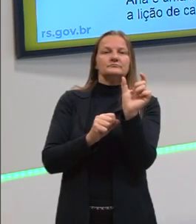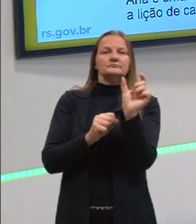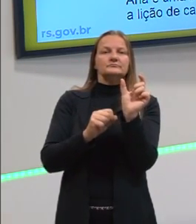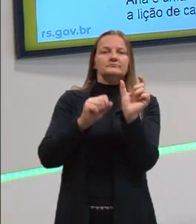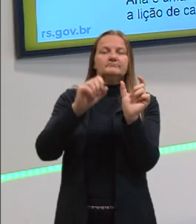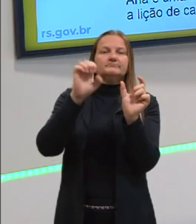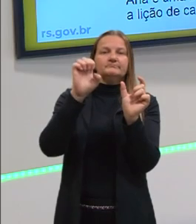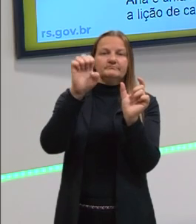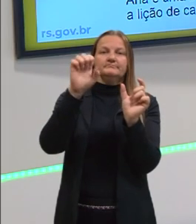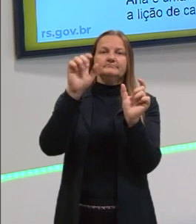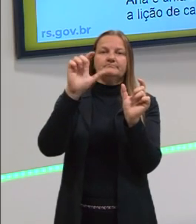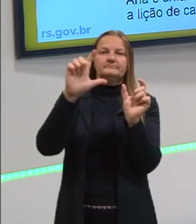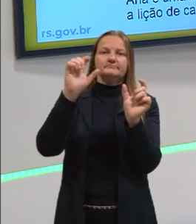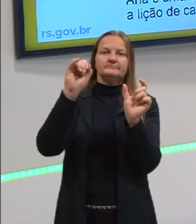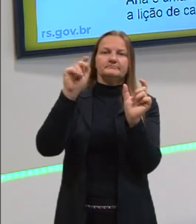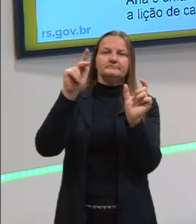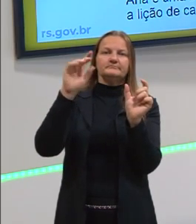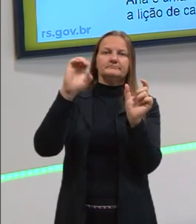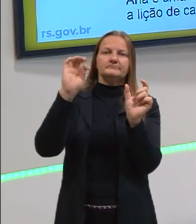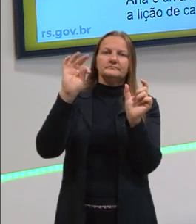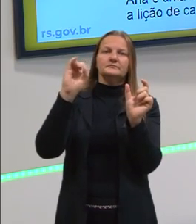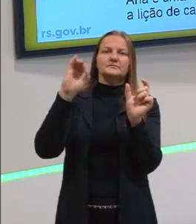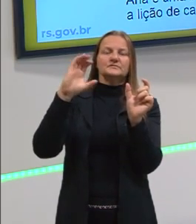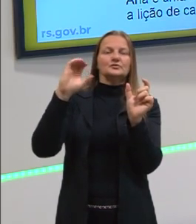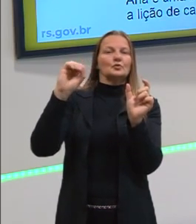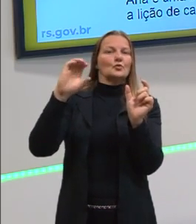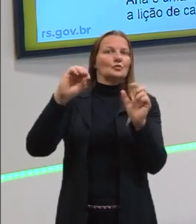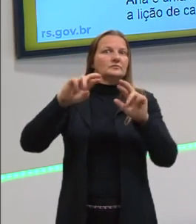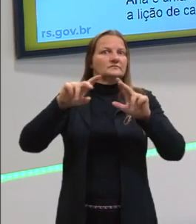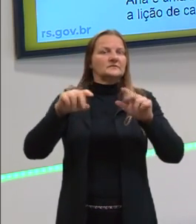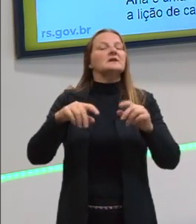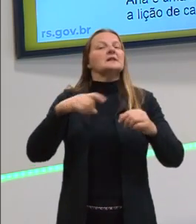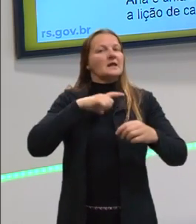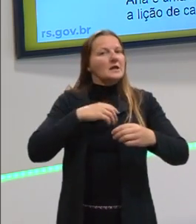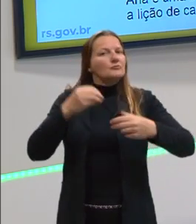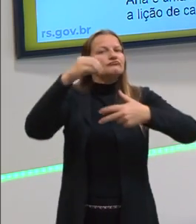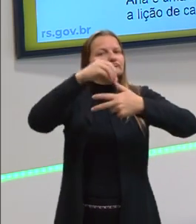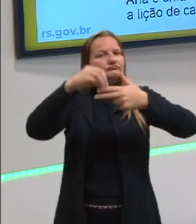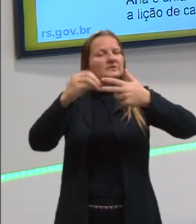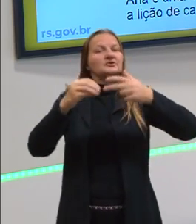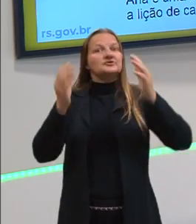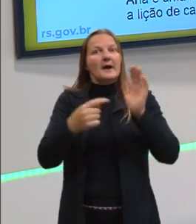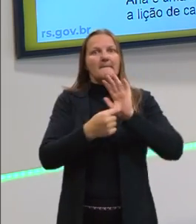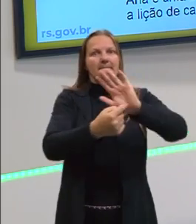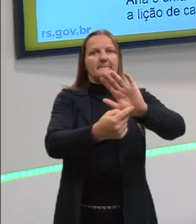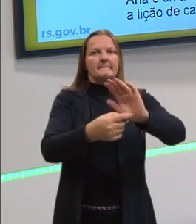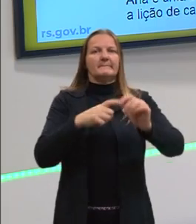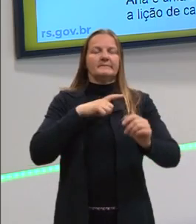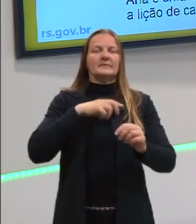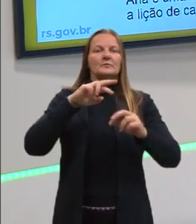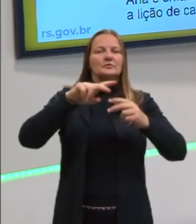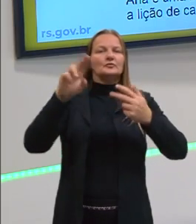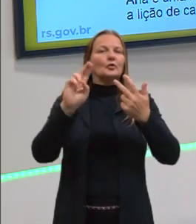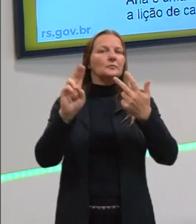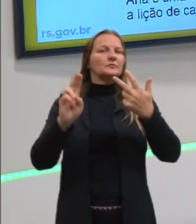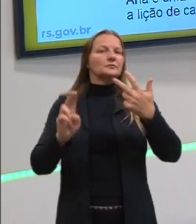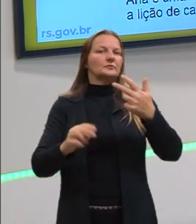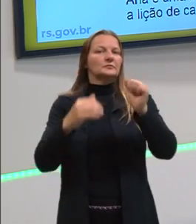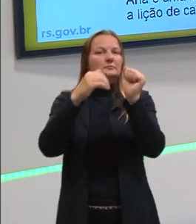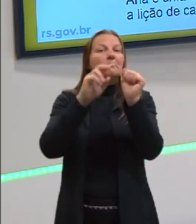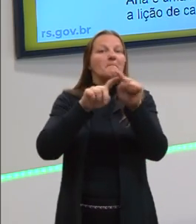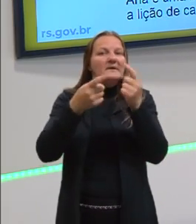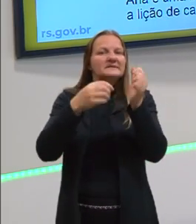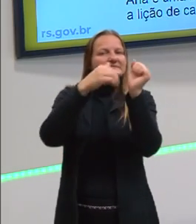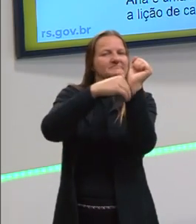Inclusive, todos eles já apareceram em algum momento em questões do Enem. Então, por isso que eu retomei esses outros nomes que eles podem ter.